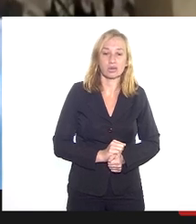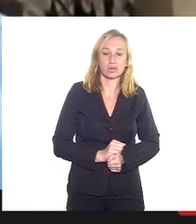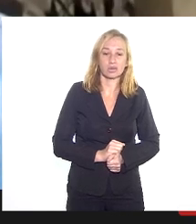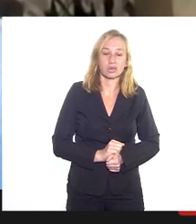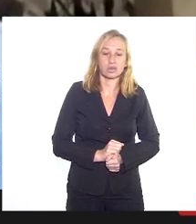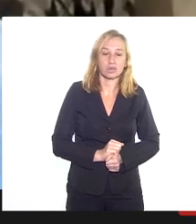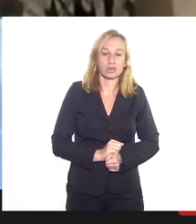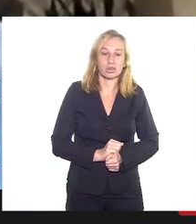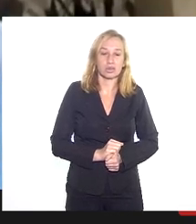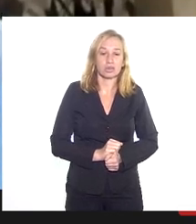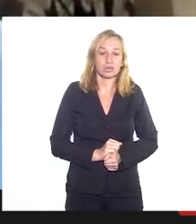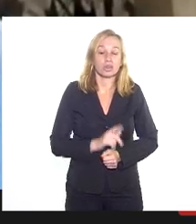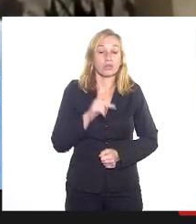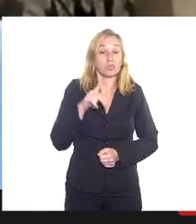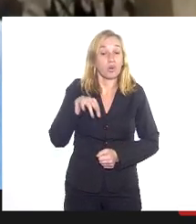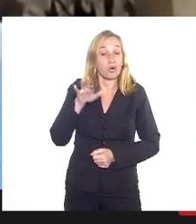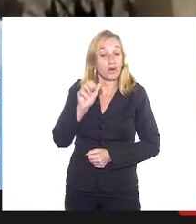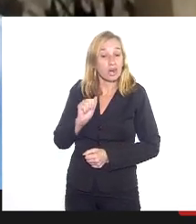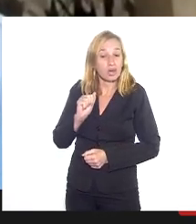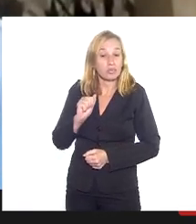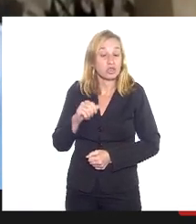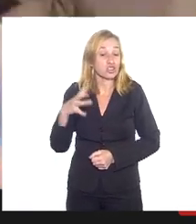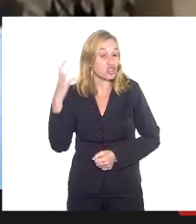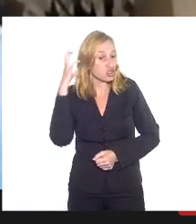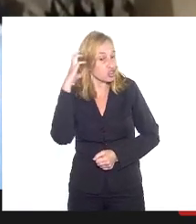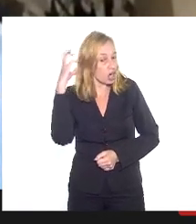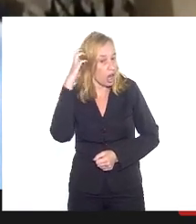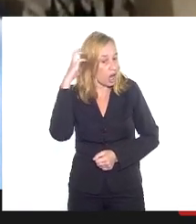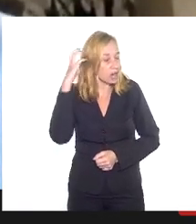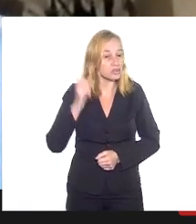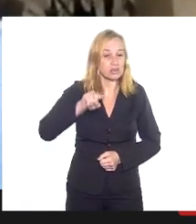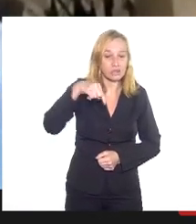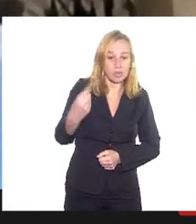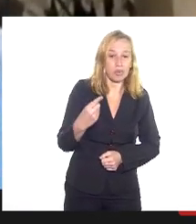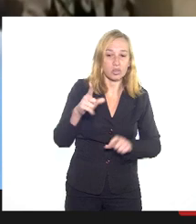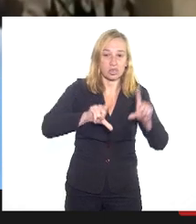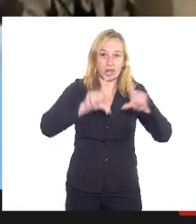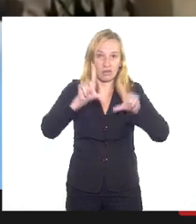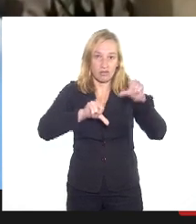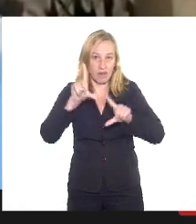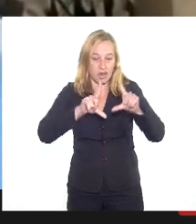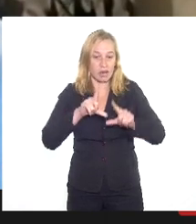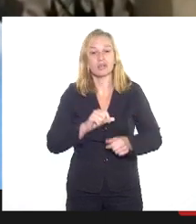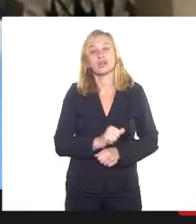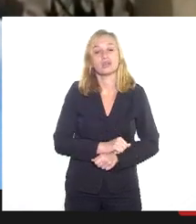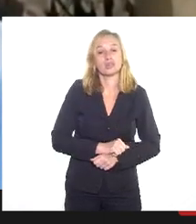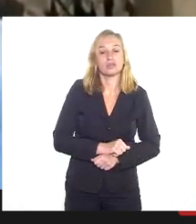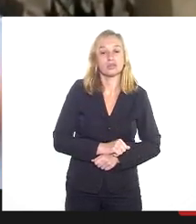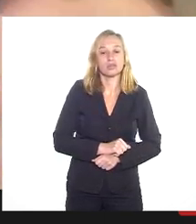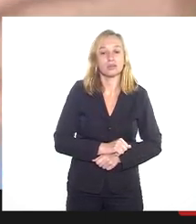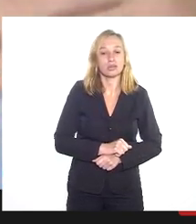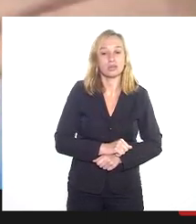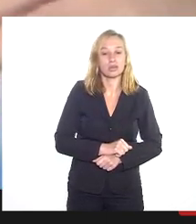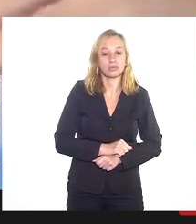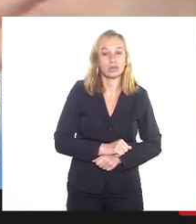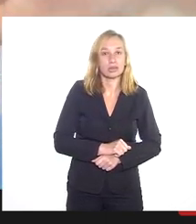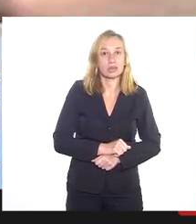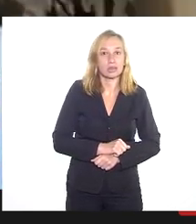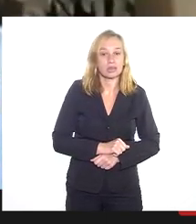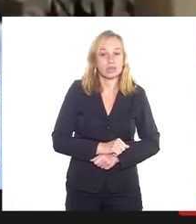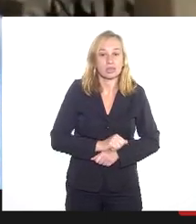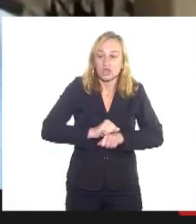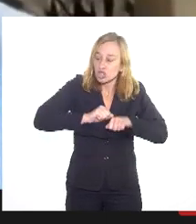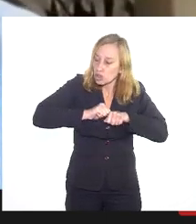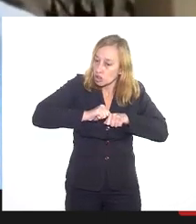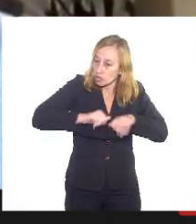maciça de programas de rádio, depois, mais tarde, televisão, em que se demonizou